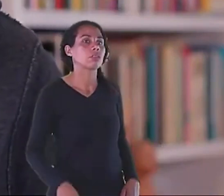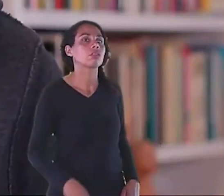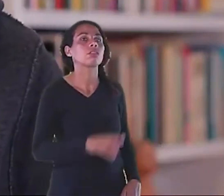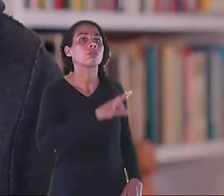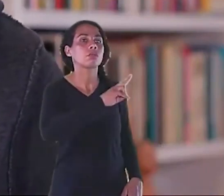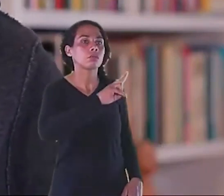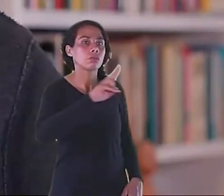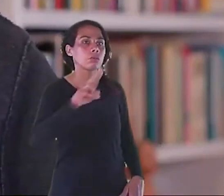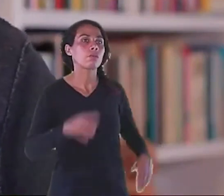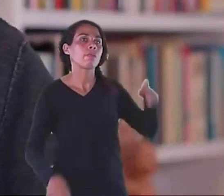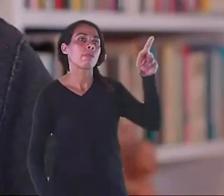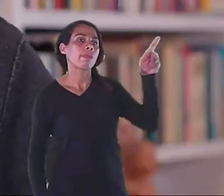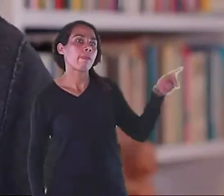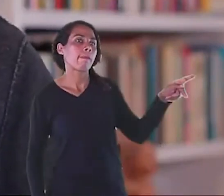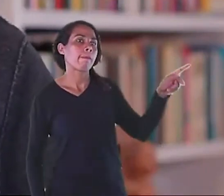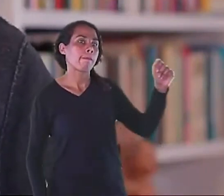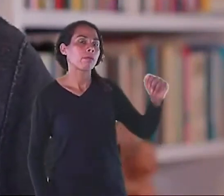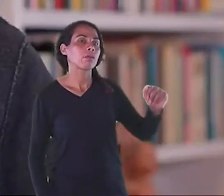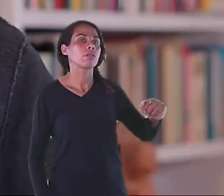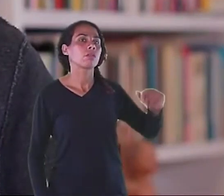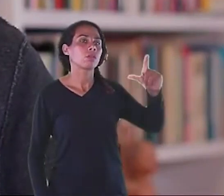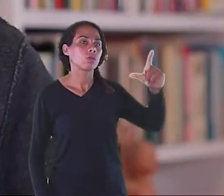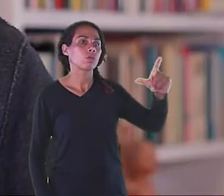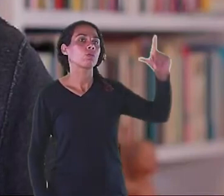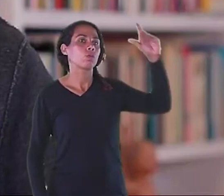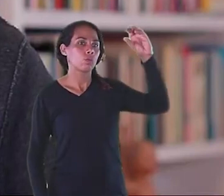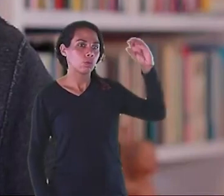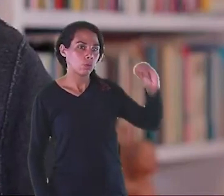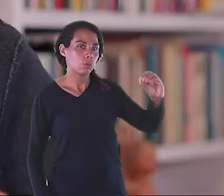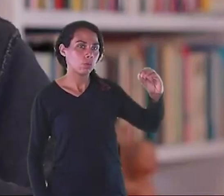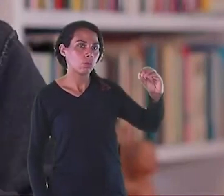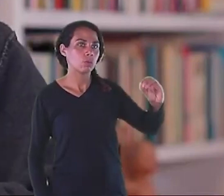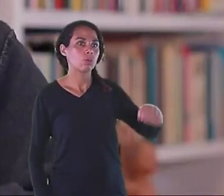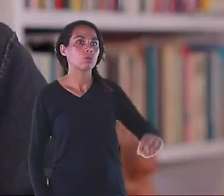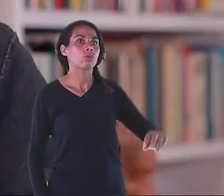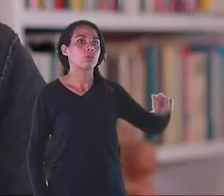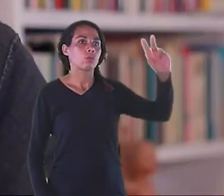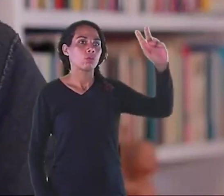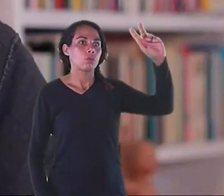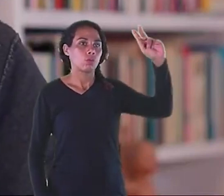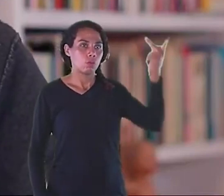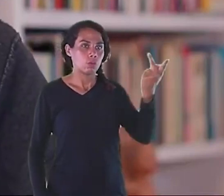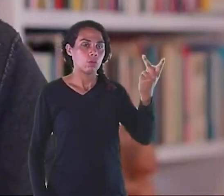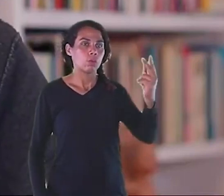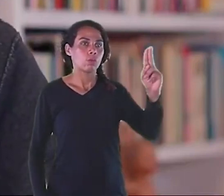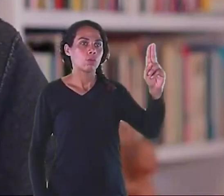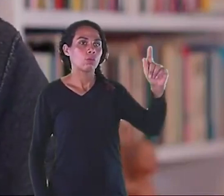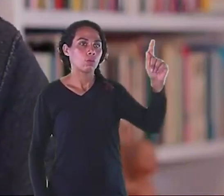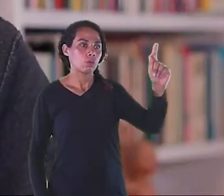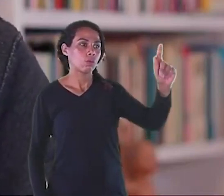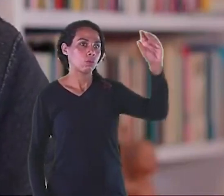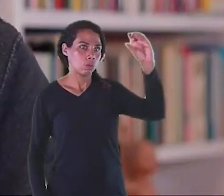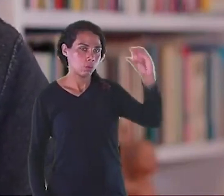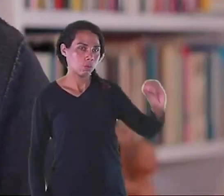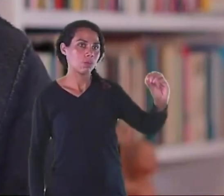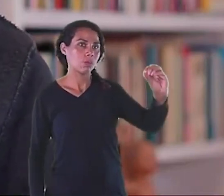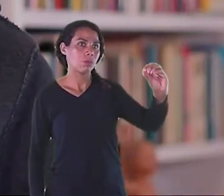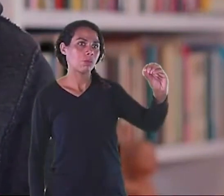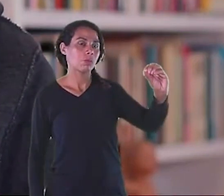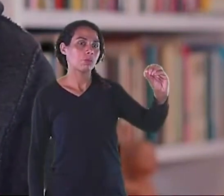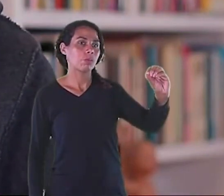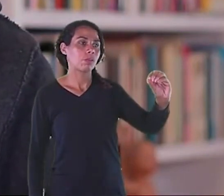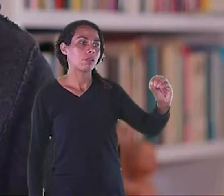Moreira Por que o Paulinho Pedra Azul Usa esse nome tão grande Que é o nome original dele Precisa Por não põe o Paulinho Pedra Azul Só não é Moreira É Moraes